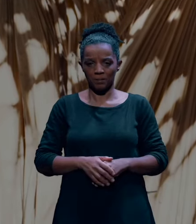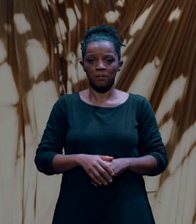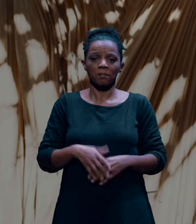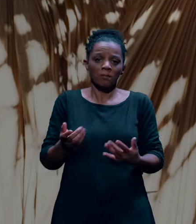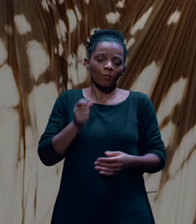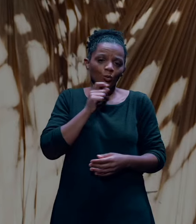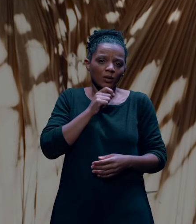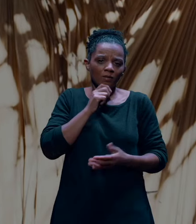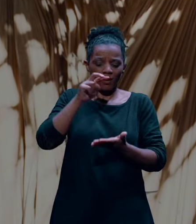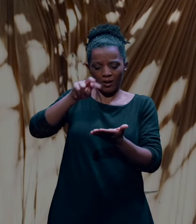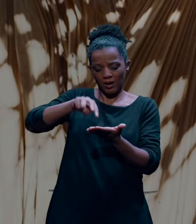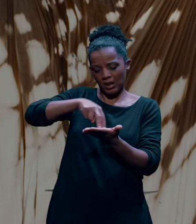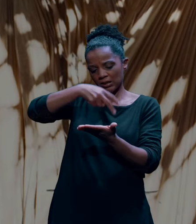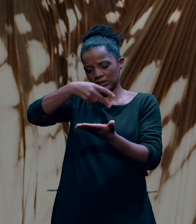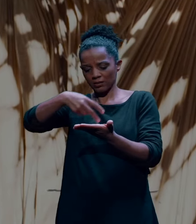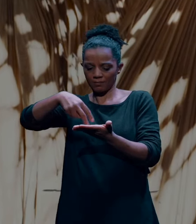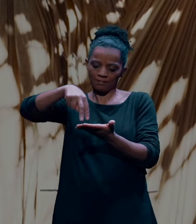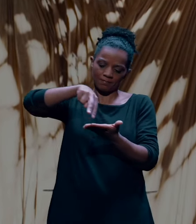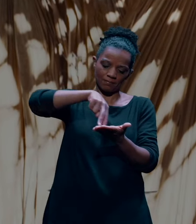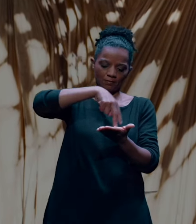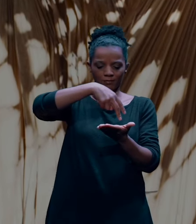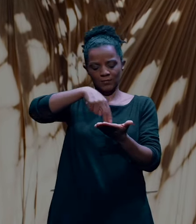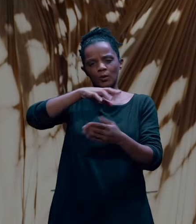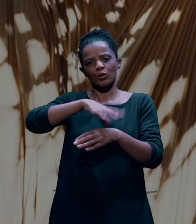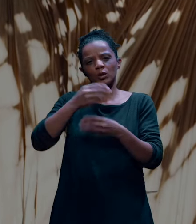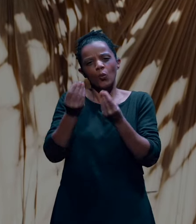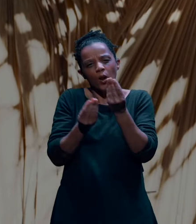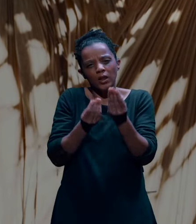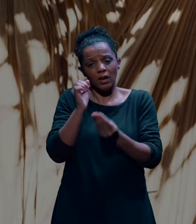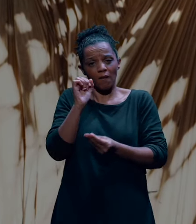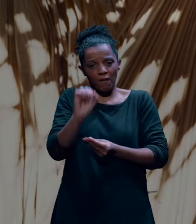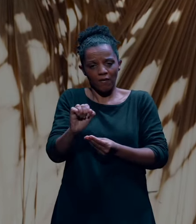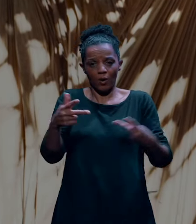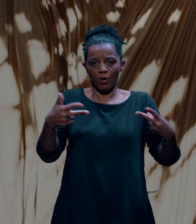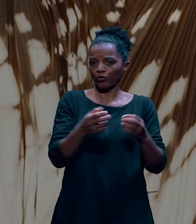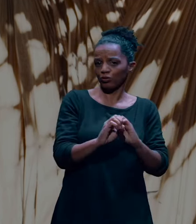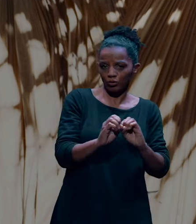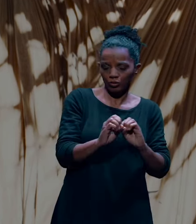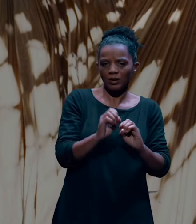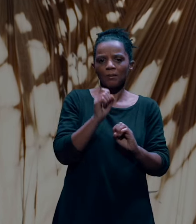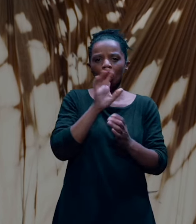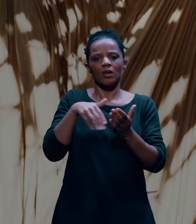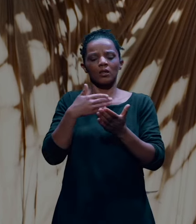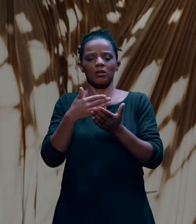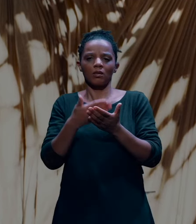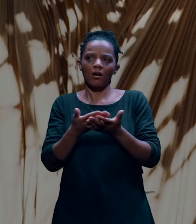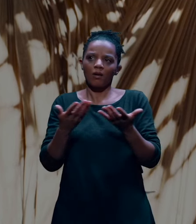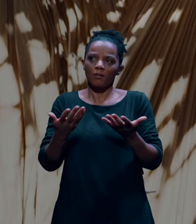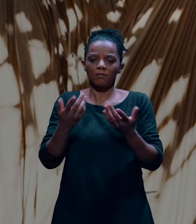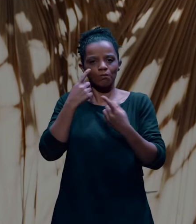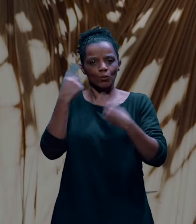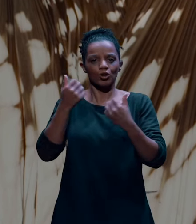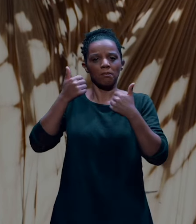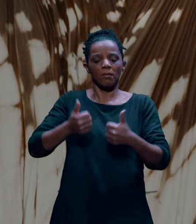E talvez a dança com a sua qualidade tão pouco cortante possa representar